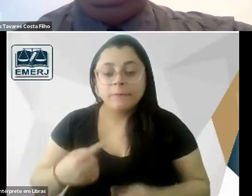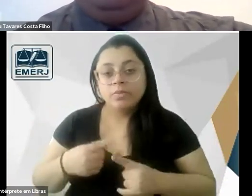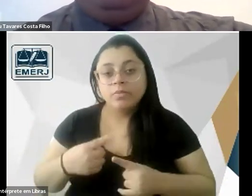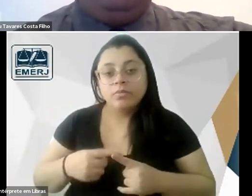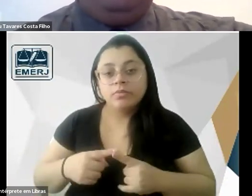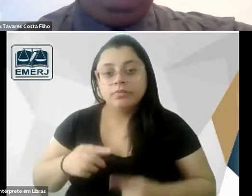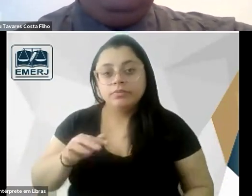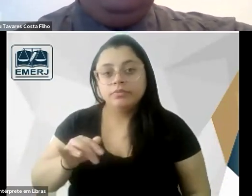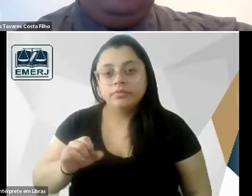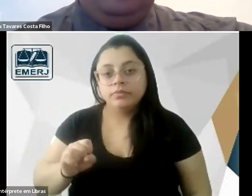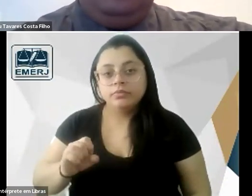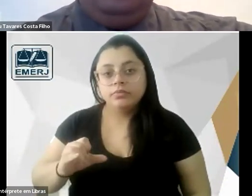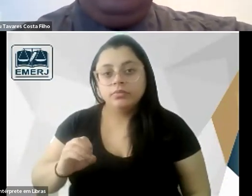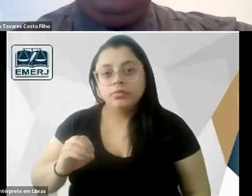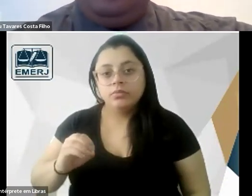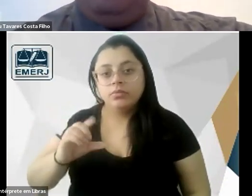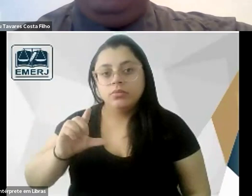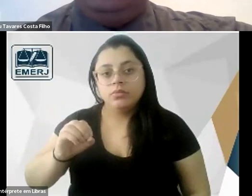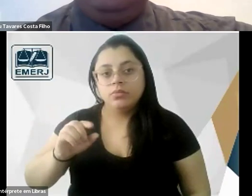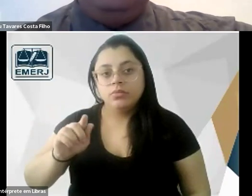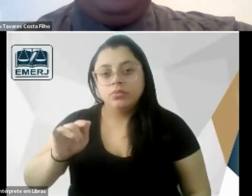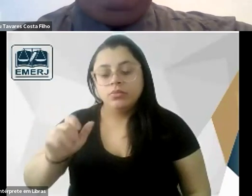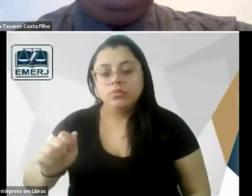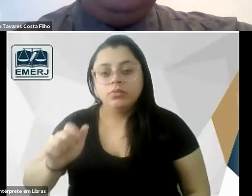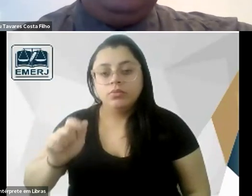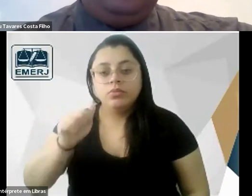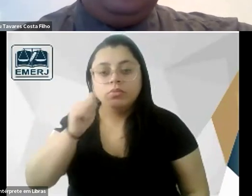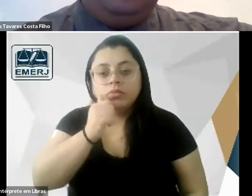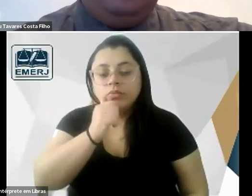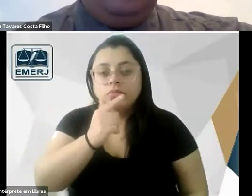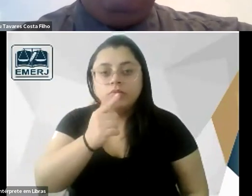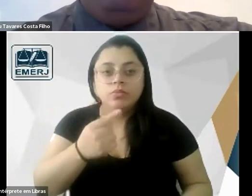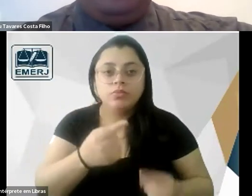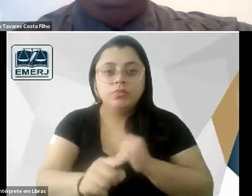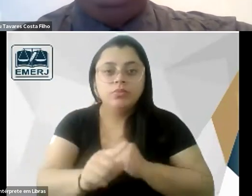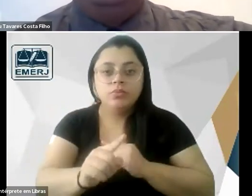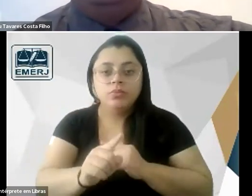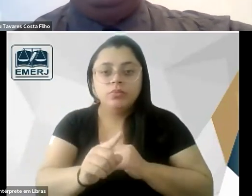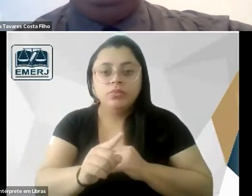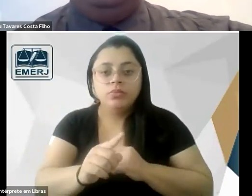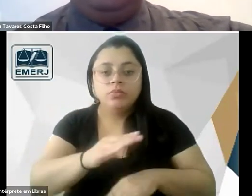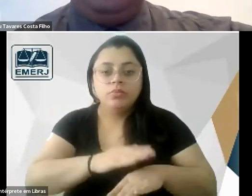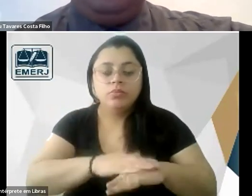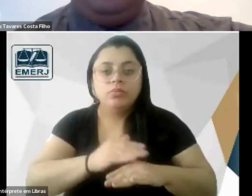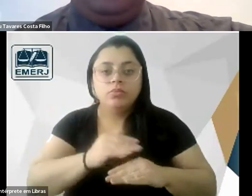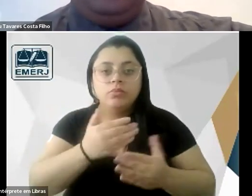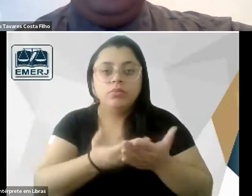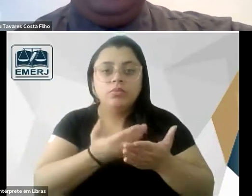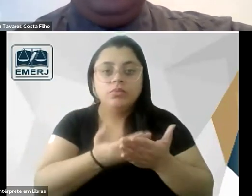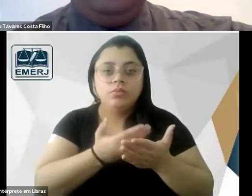fisiologia prova de que as mulheres são inaptas para os estudos superiores